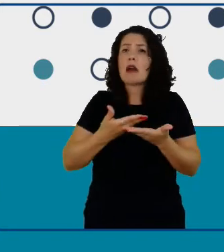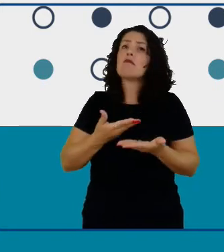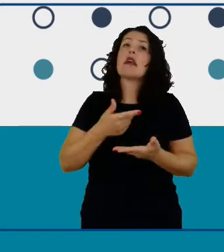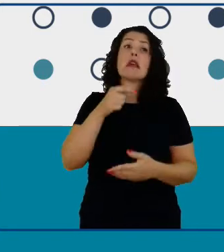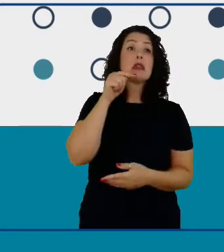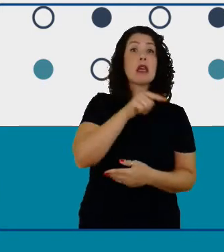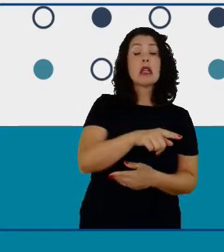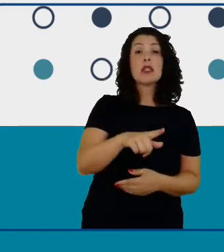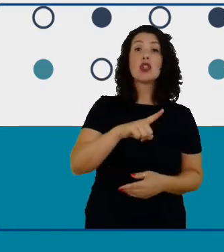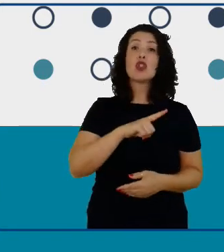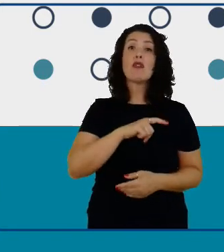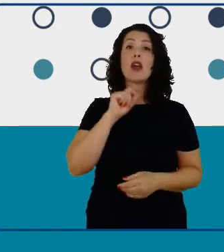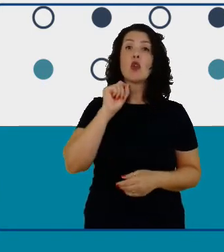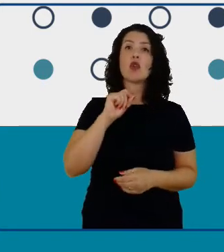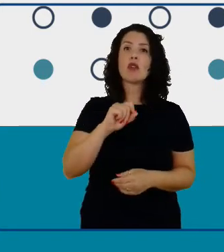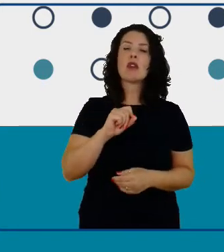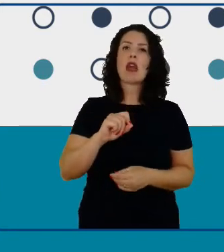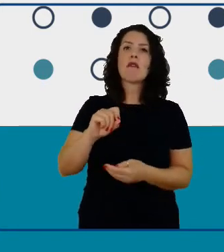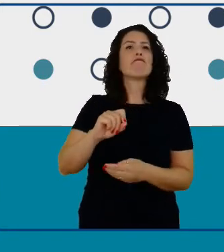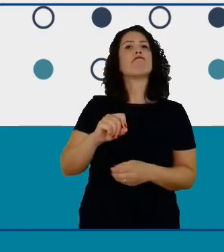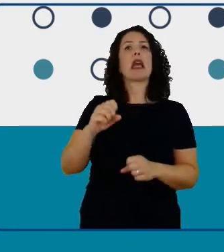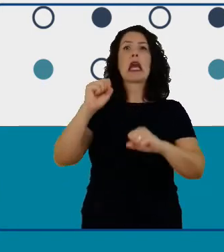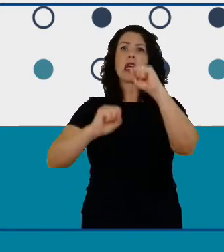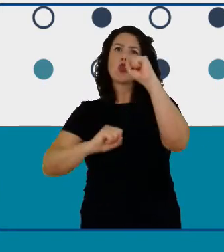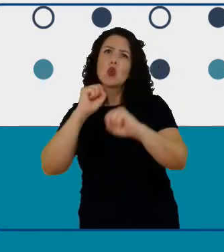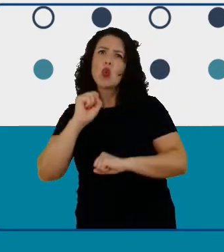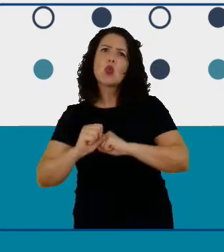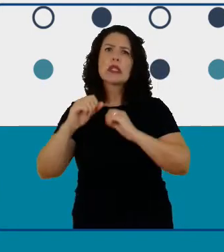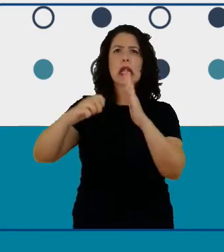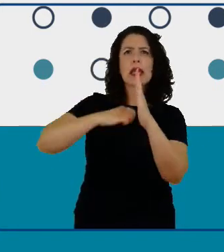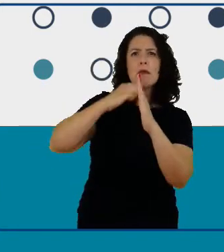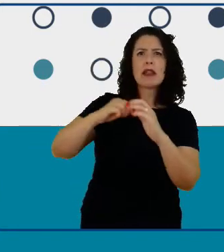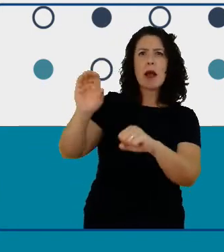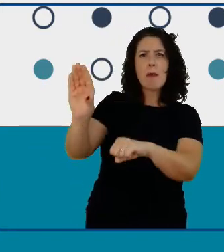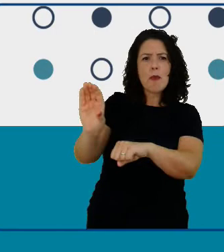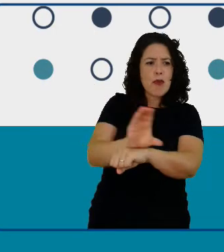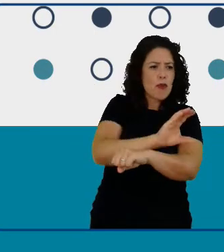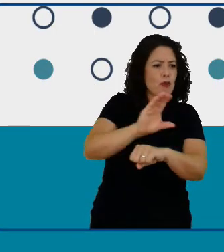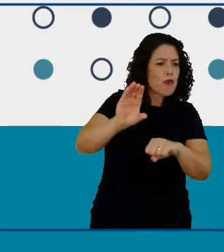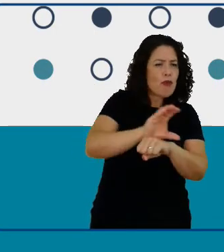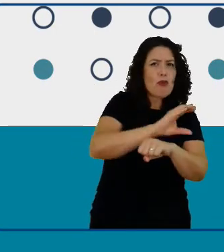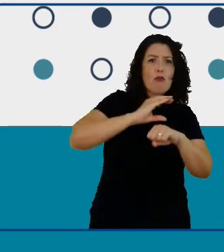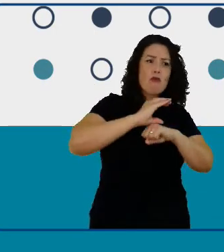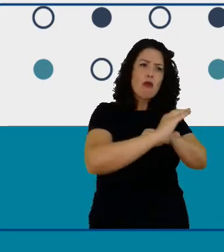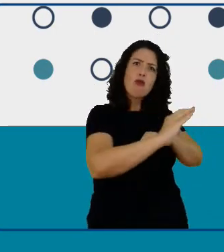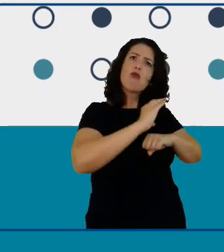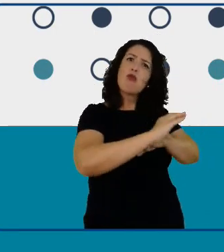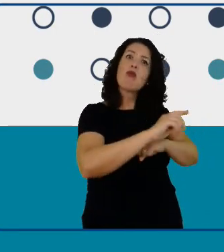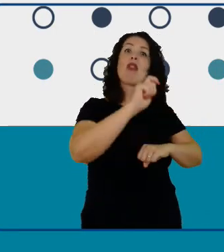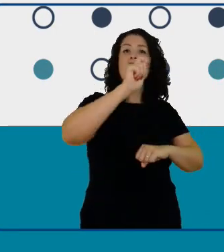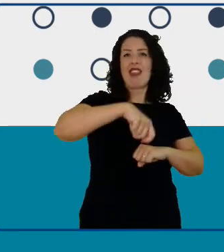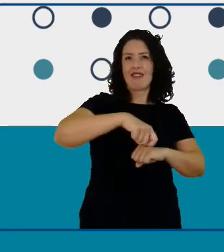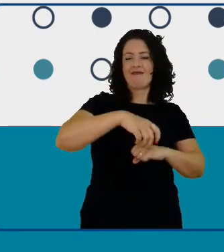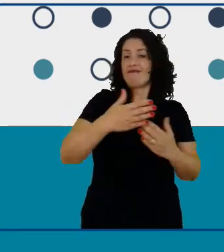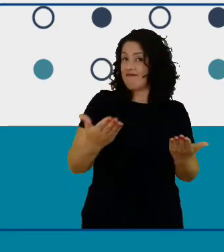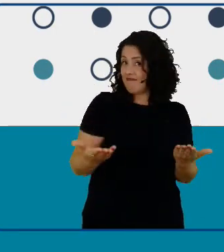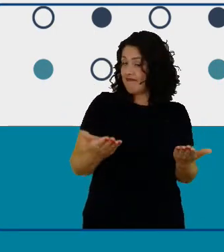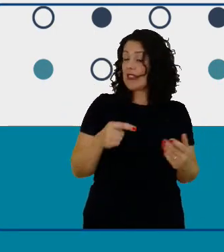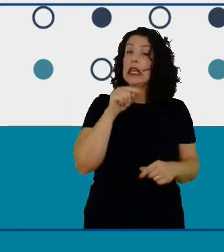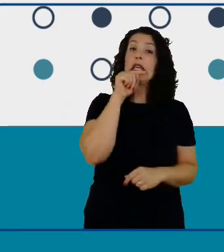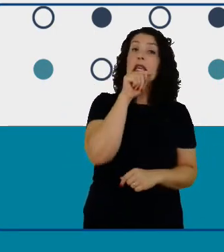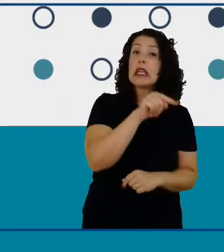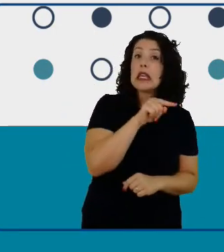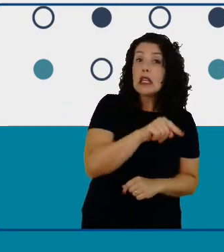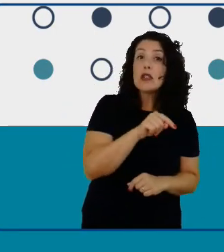patrocínios da indústria e isso afetou